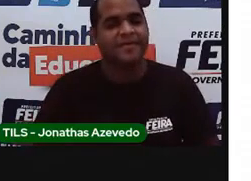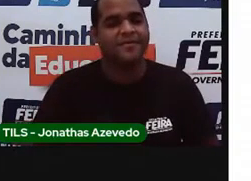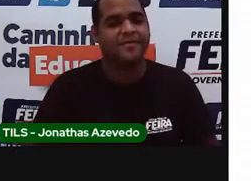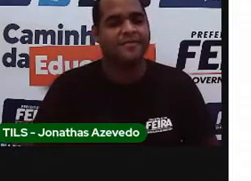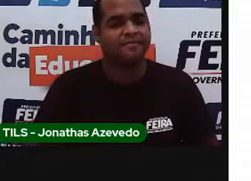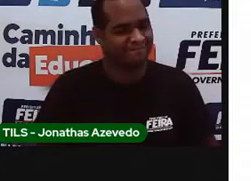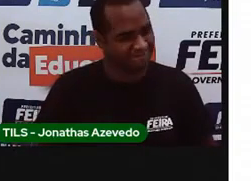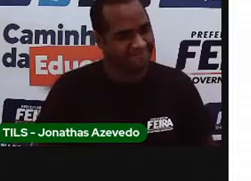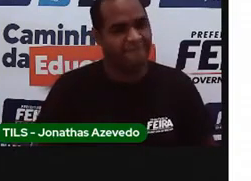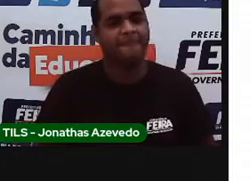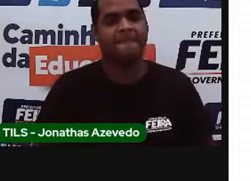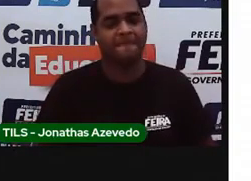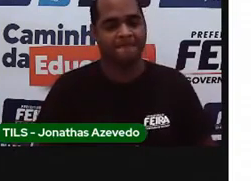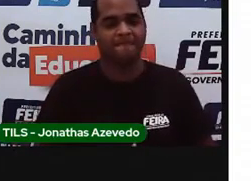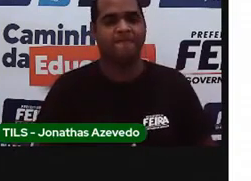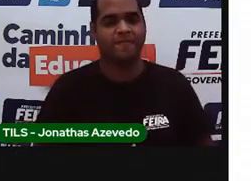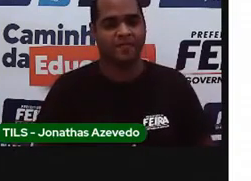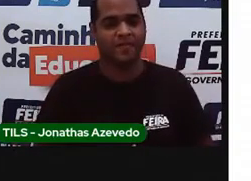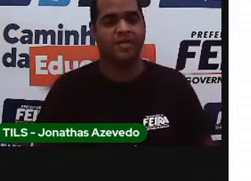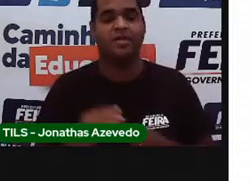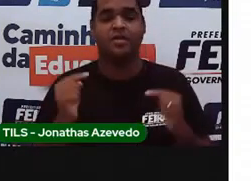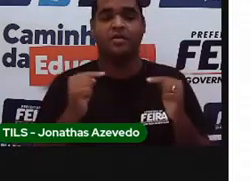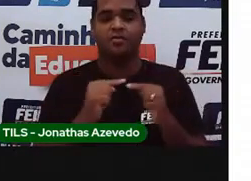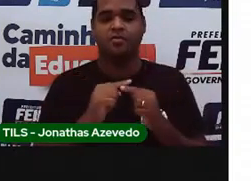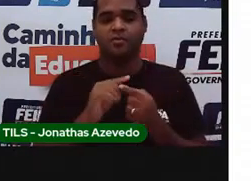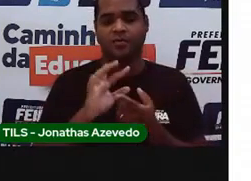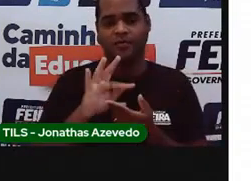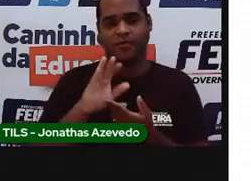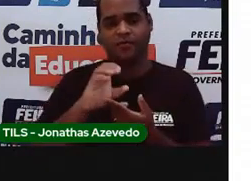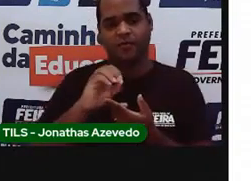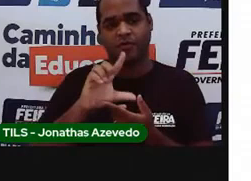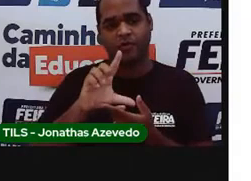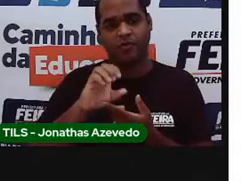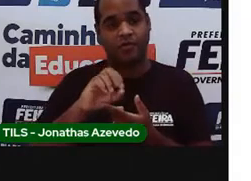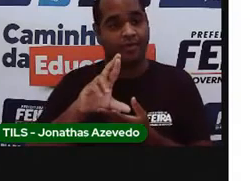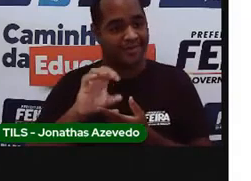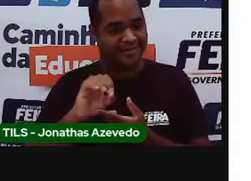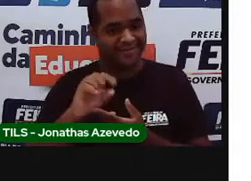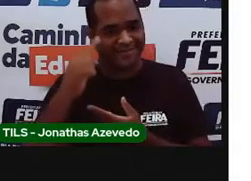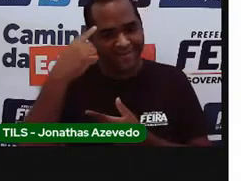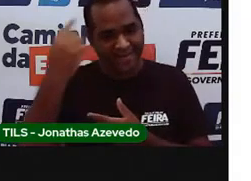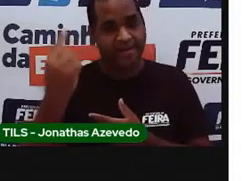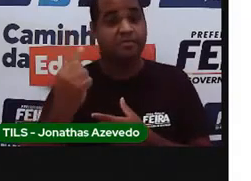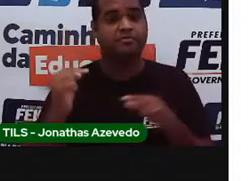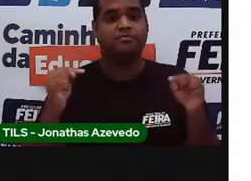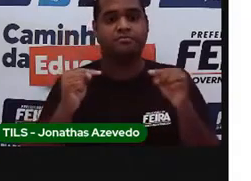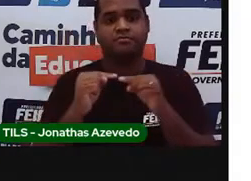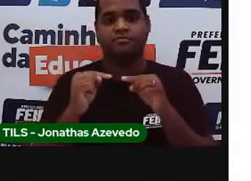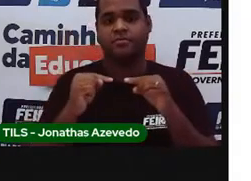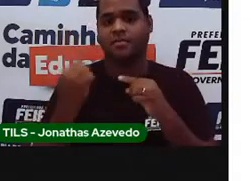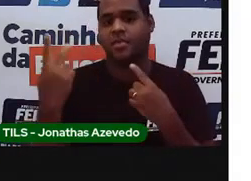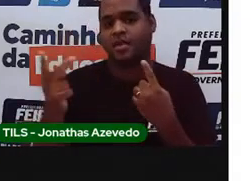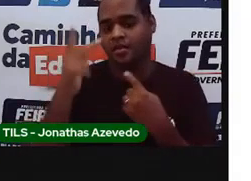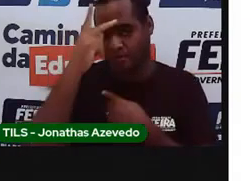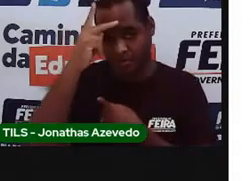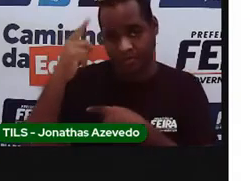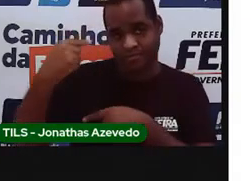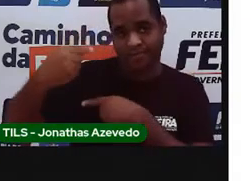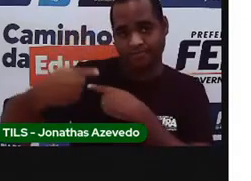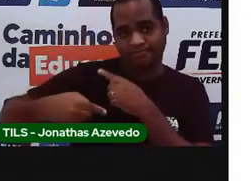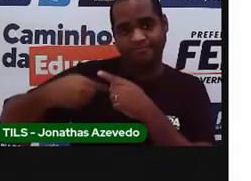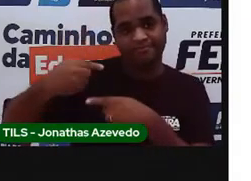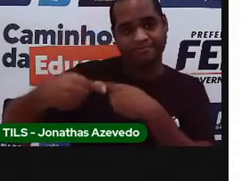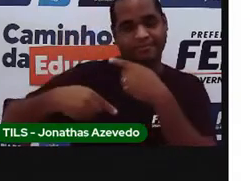Isso mesmo. Como o folclore. O folclore, a tradição é passada, ó,